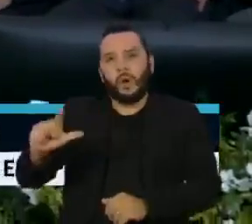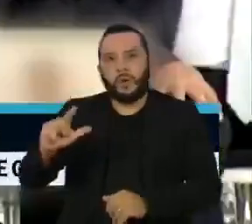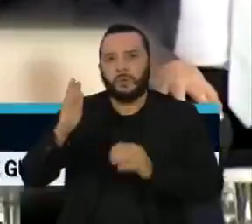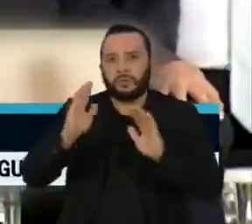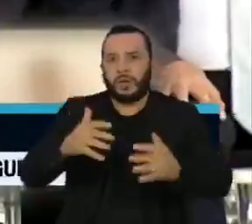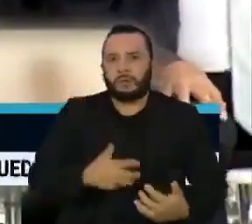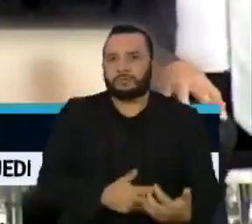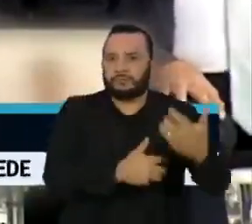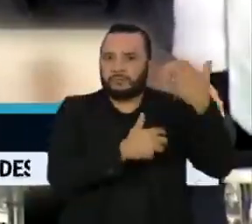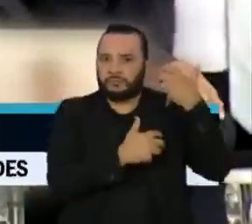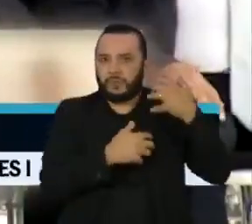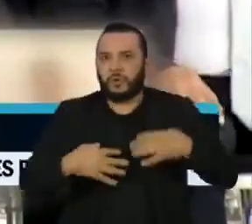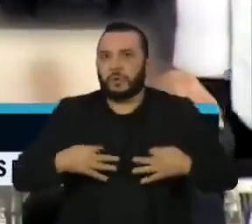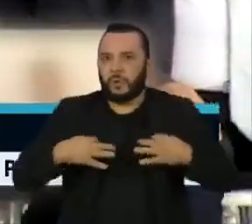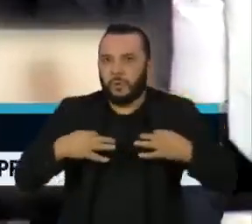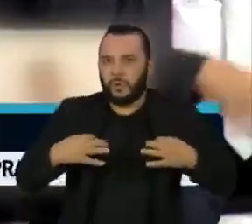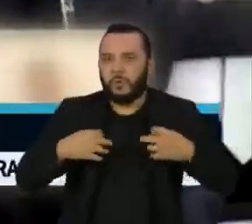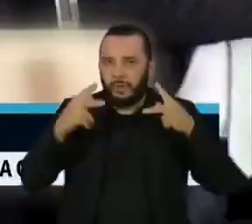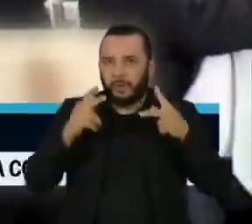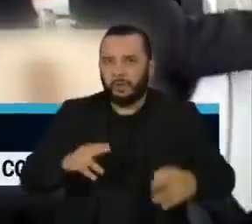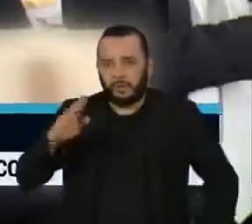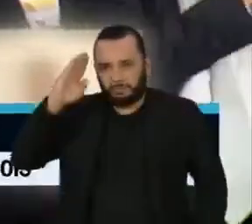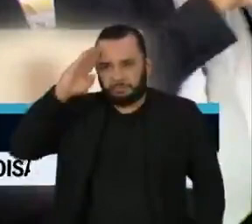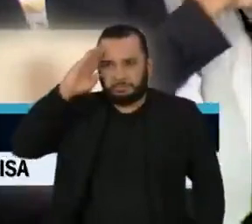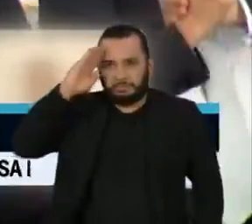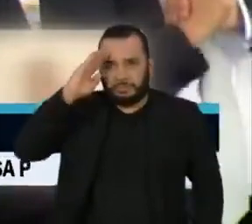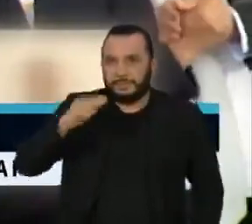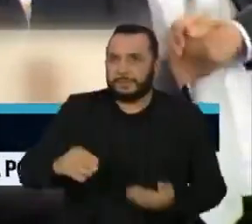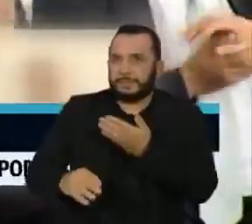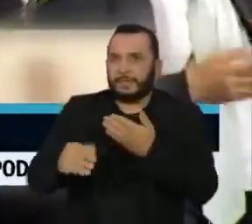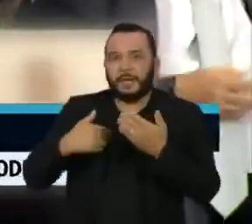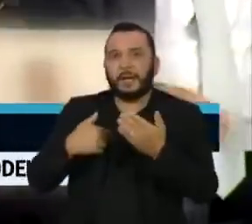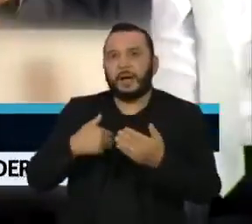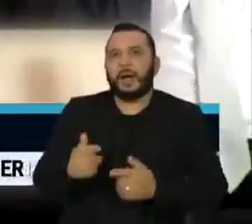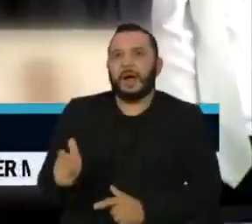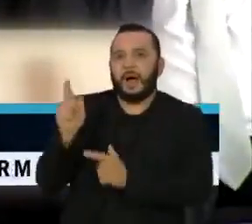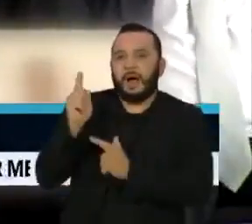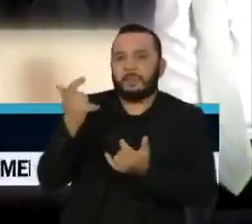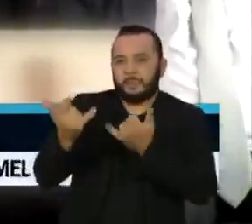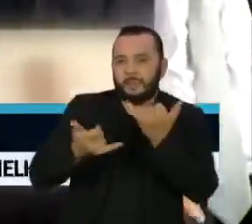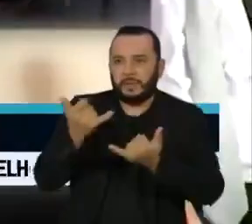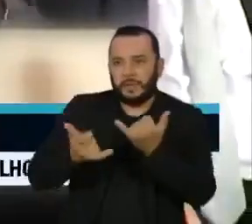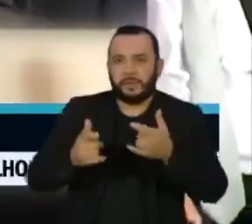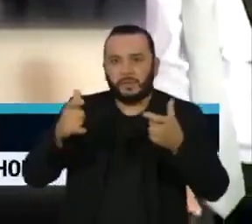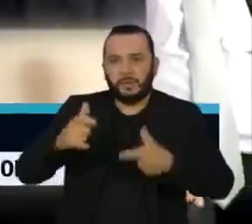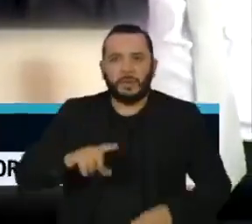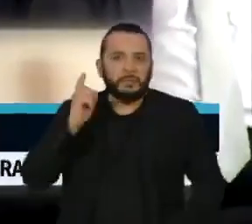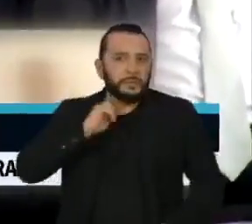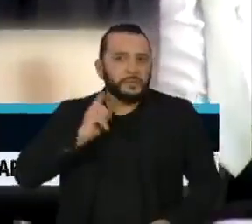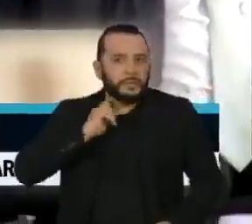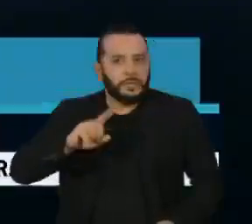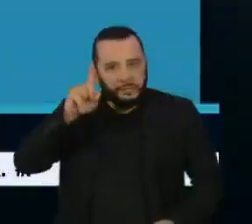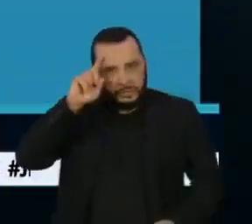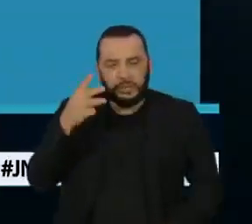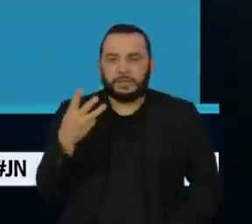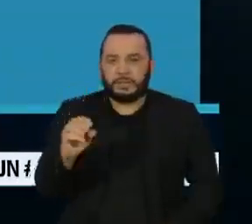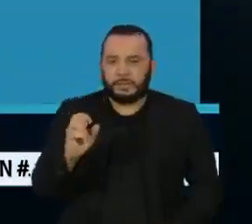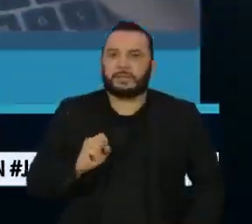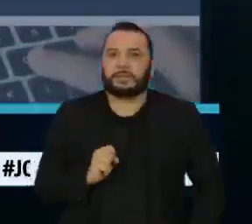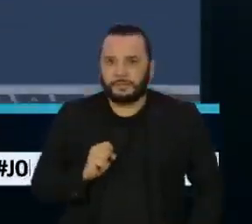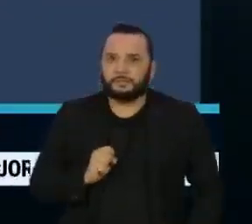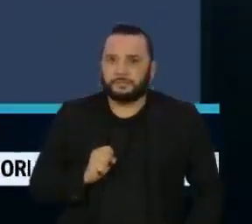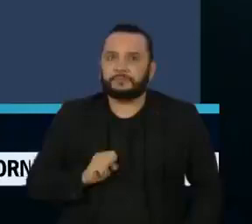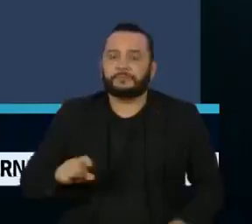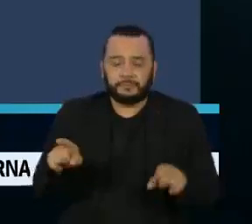criança vestida com trajes semelhantes aos militares e com uma arma de brinquedo durante um evento em Minas Gerais no último dia 30. Num